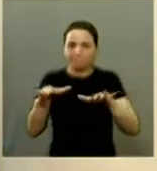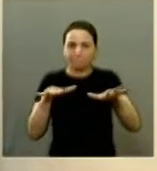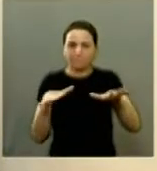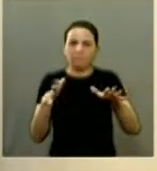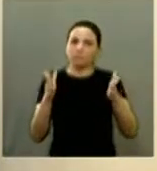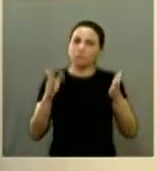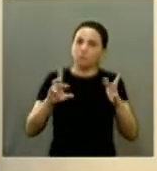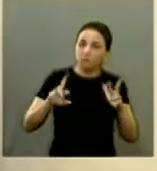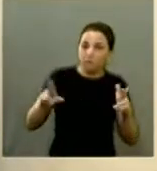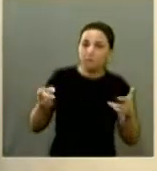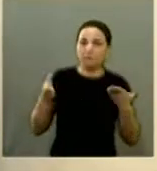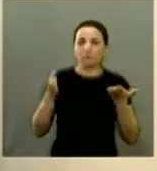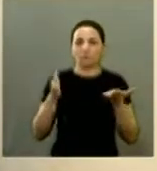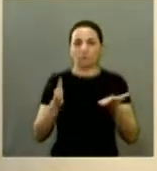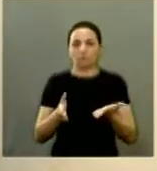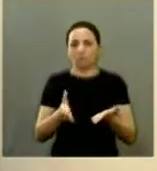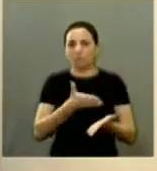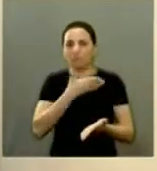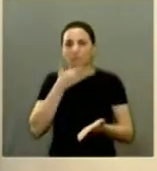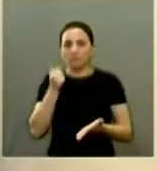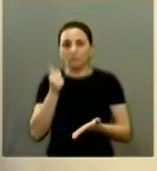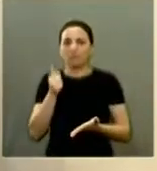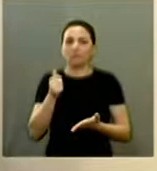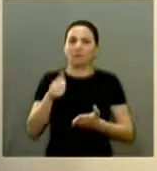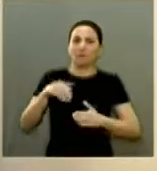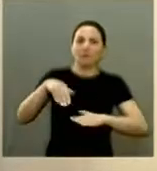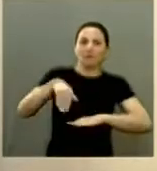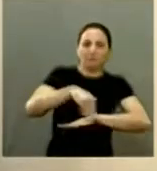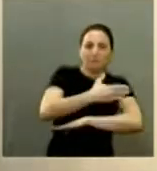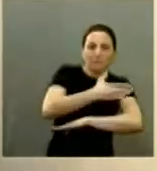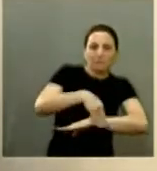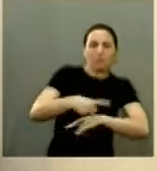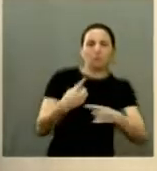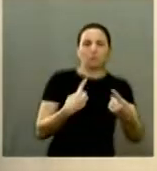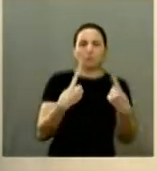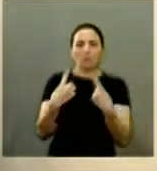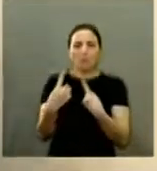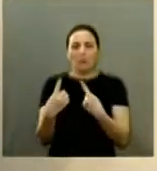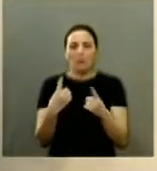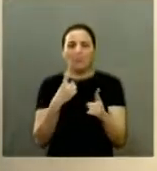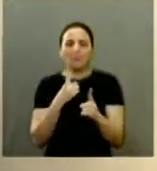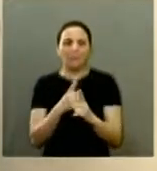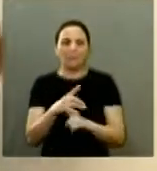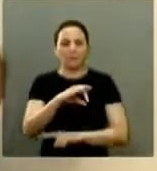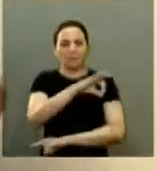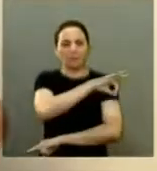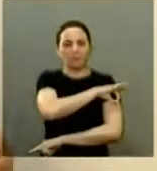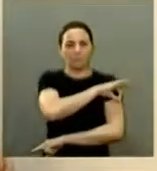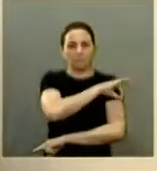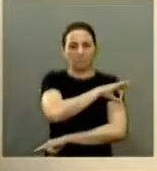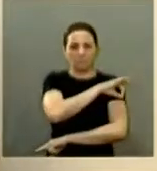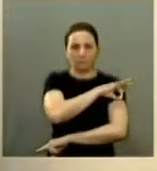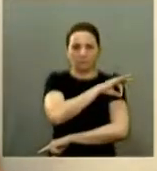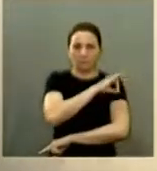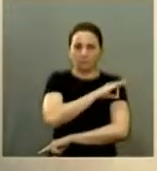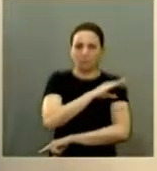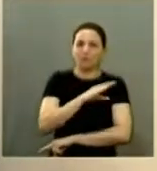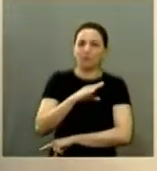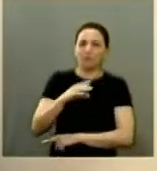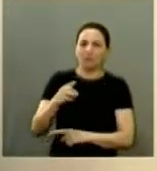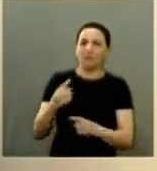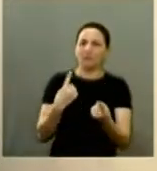hoje é outra eu estou vendo a Castro Alves eu estou vendo aqui na esquina da prefeitura eu estou vendo na Alameda agora